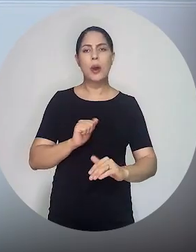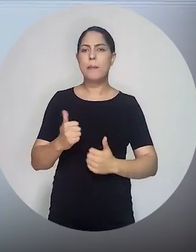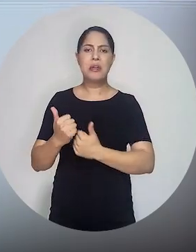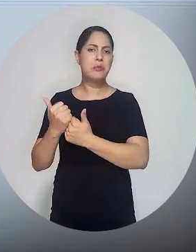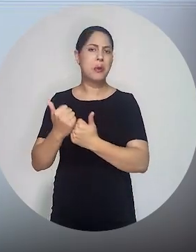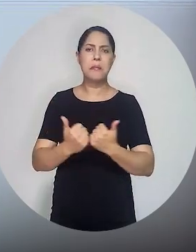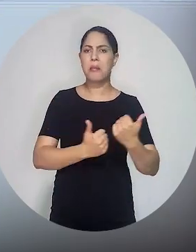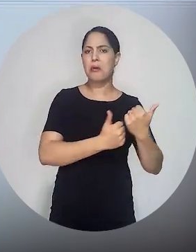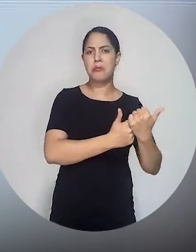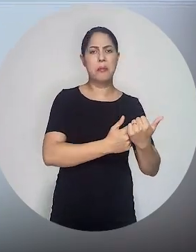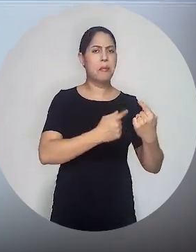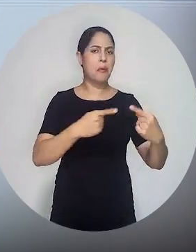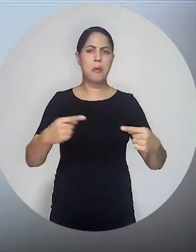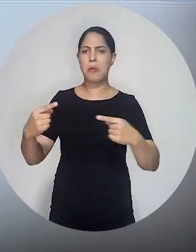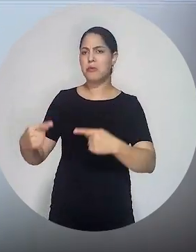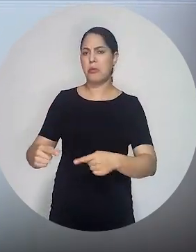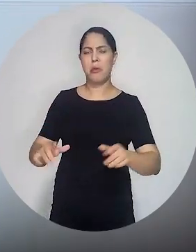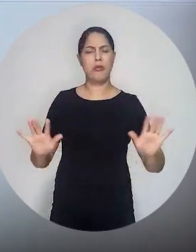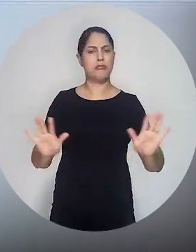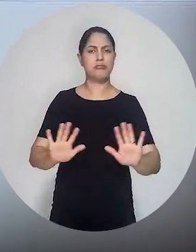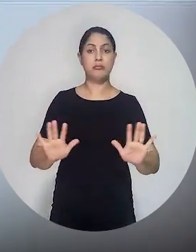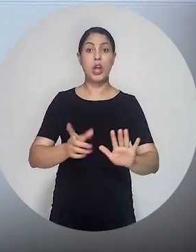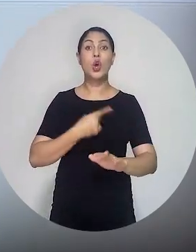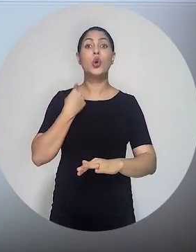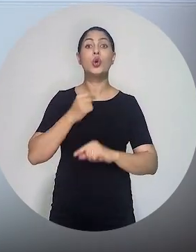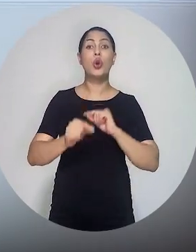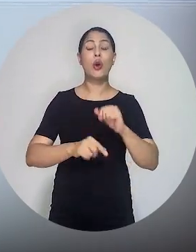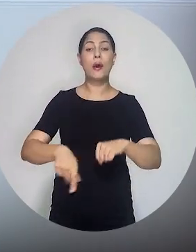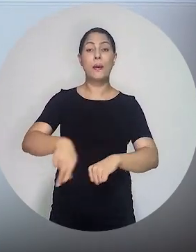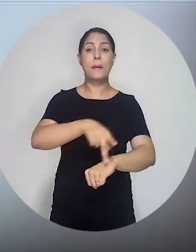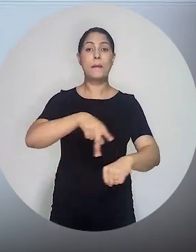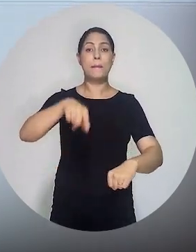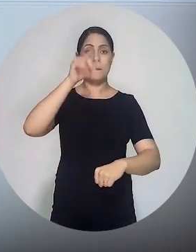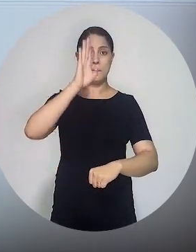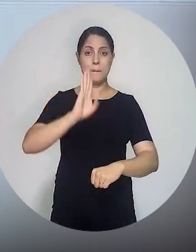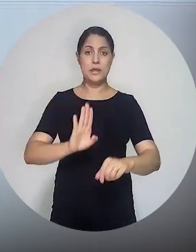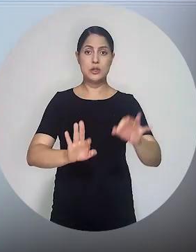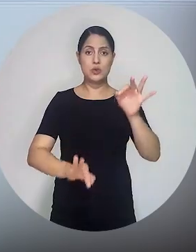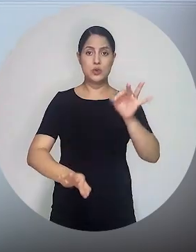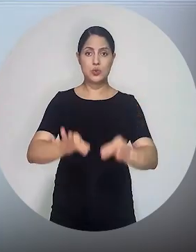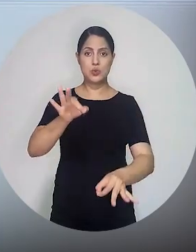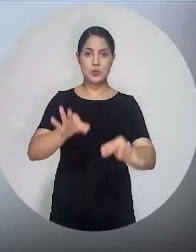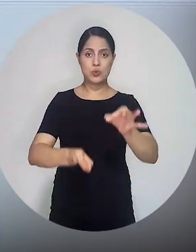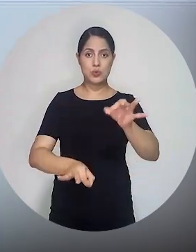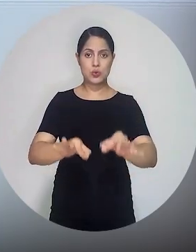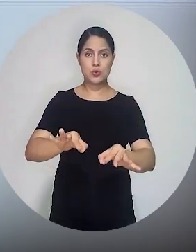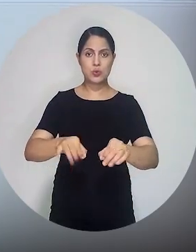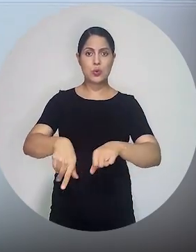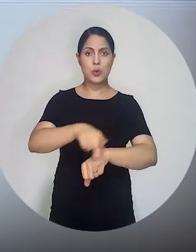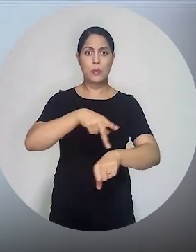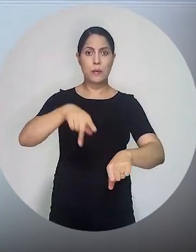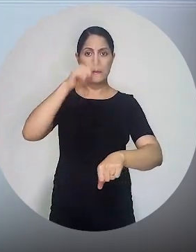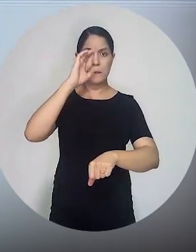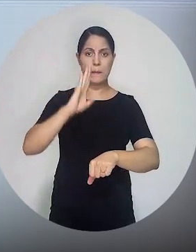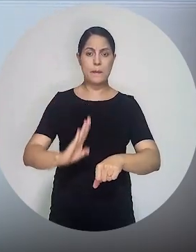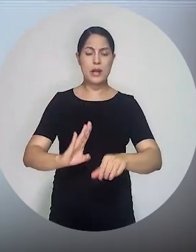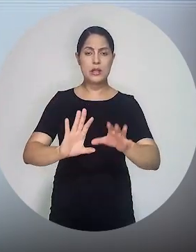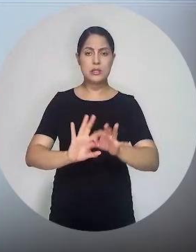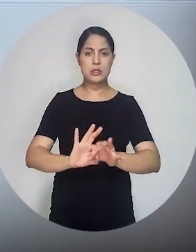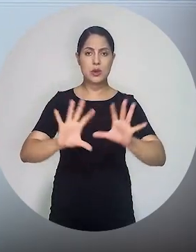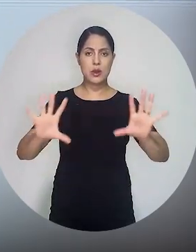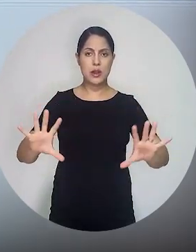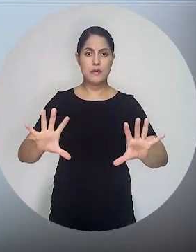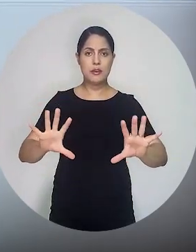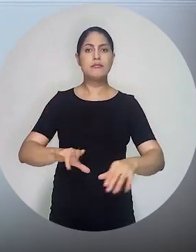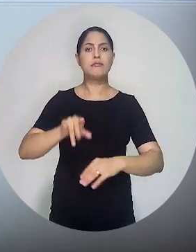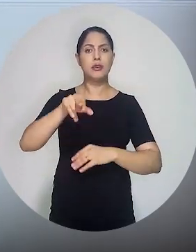A OAB não apoia nem se opõe a candidatos ou governantes. Apoiamos sim um Brasil mais